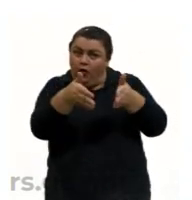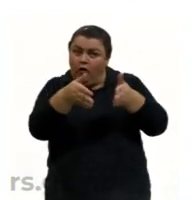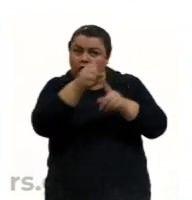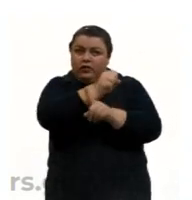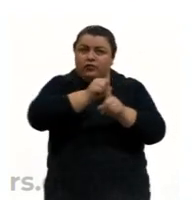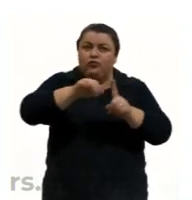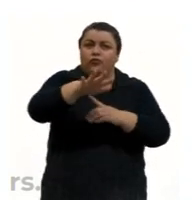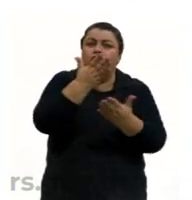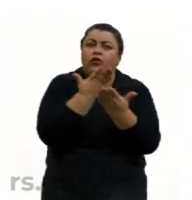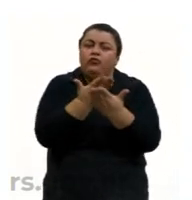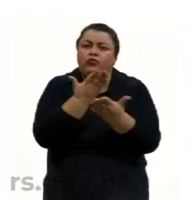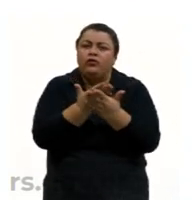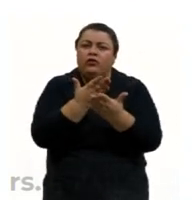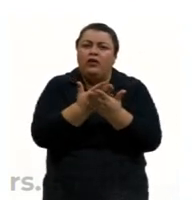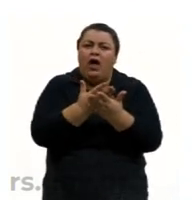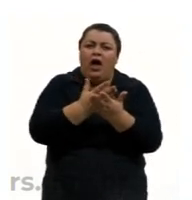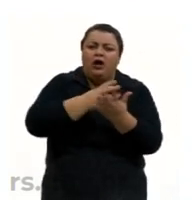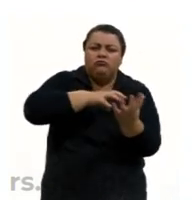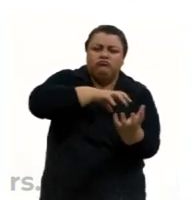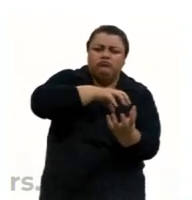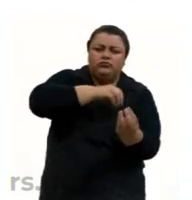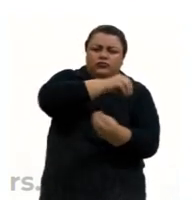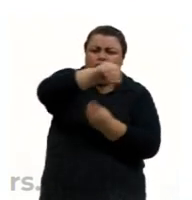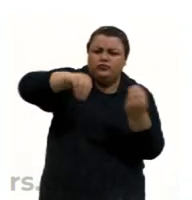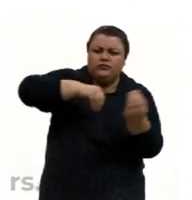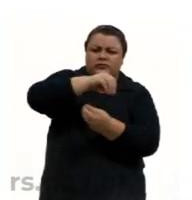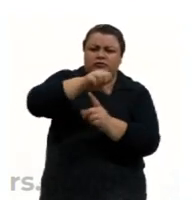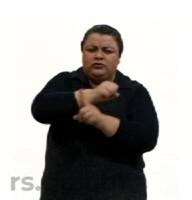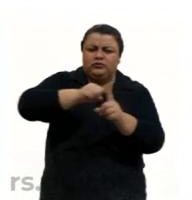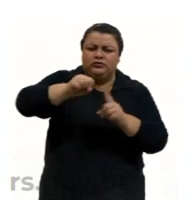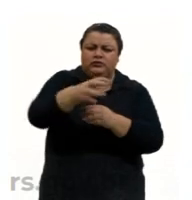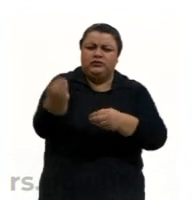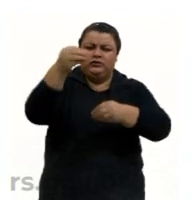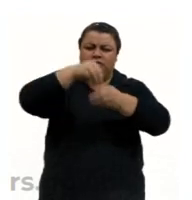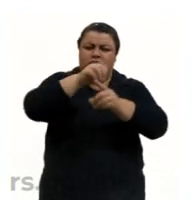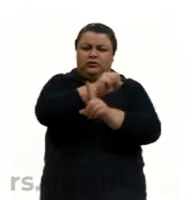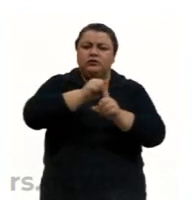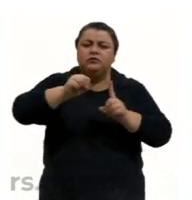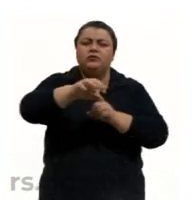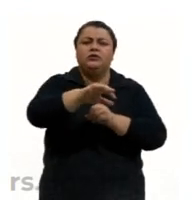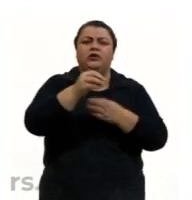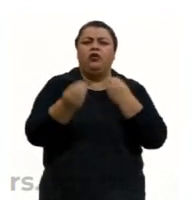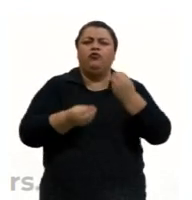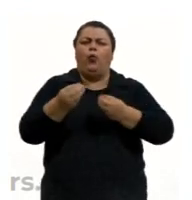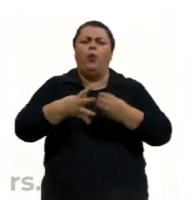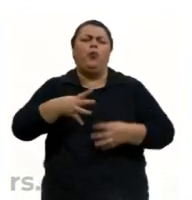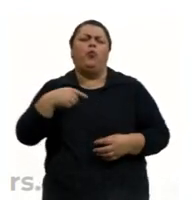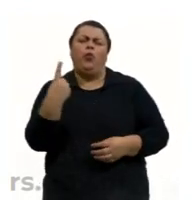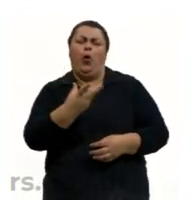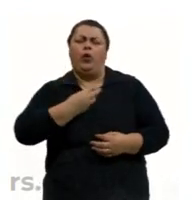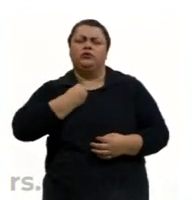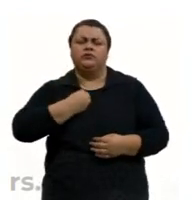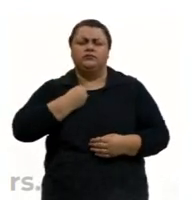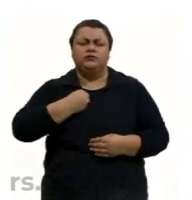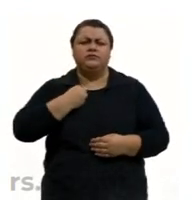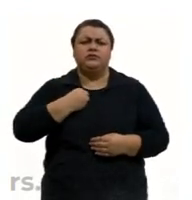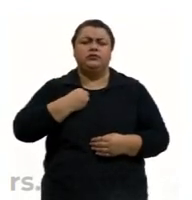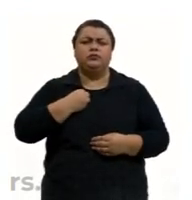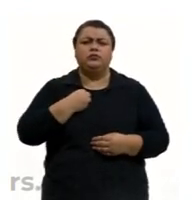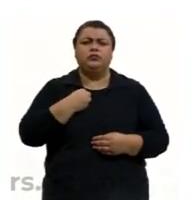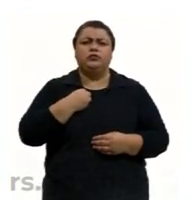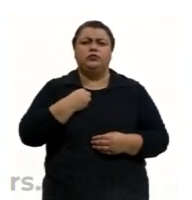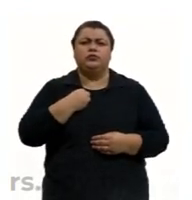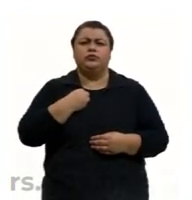Sociologia, estudar os fatos sociais que ocorrem em nossa sociedade. Como a gente vive, como